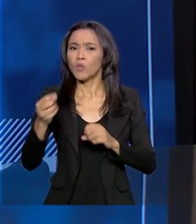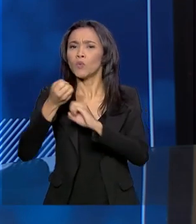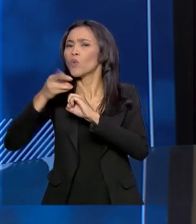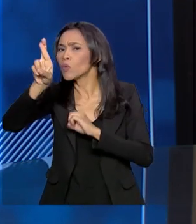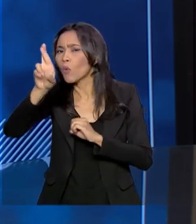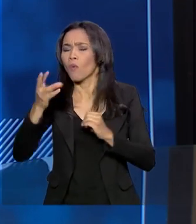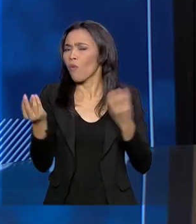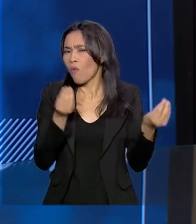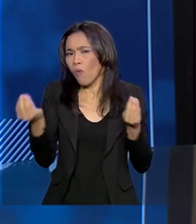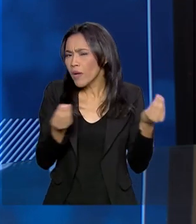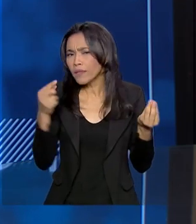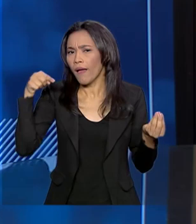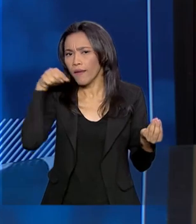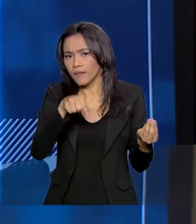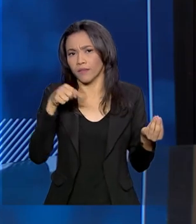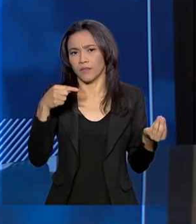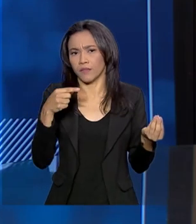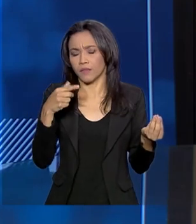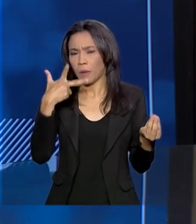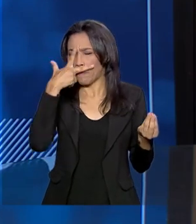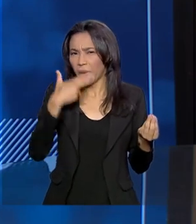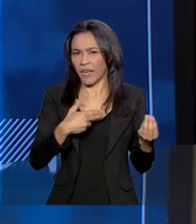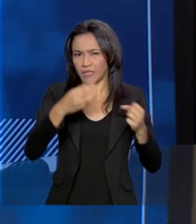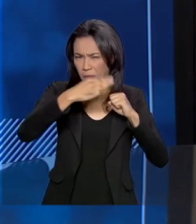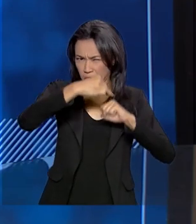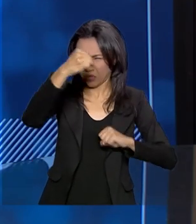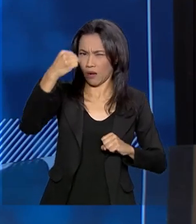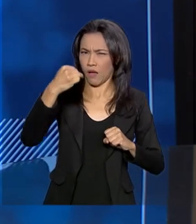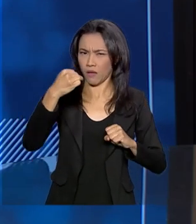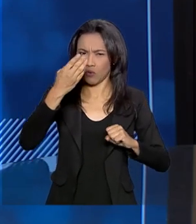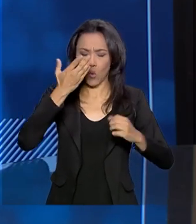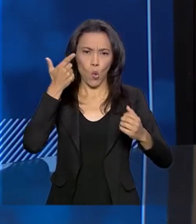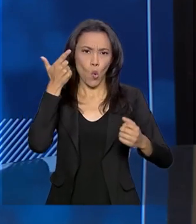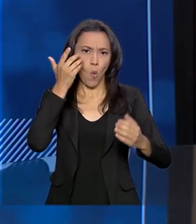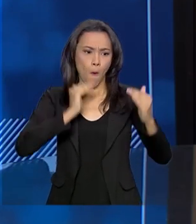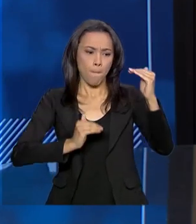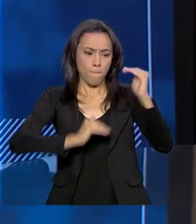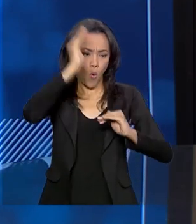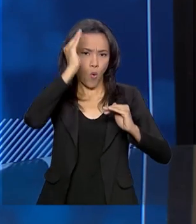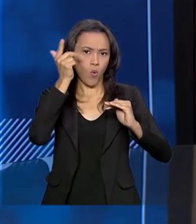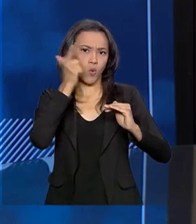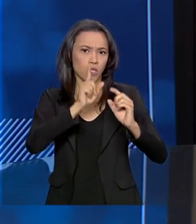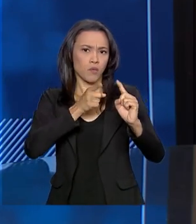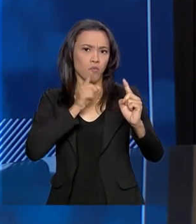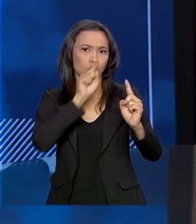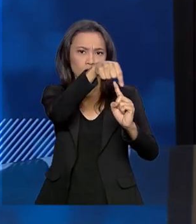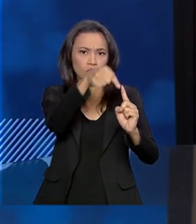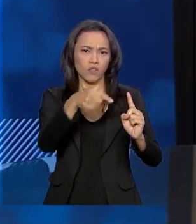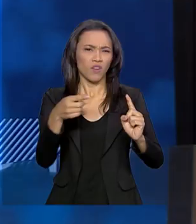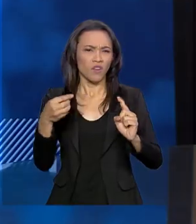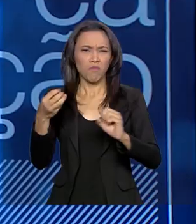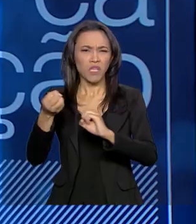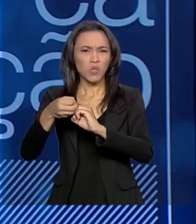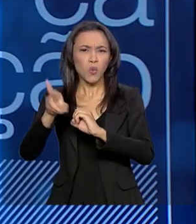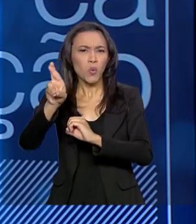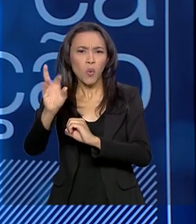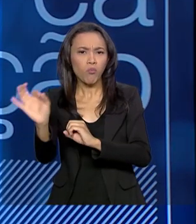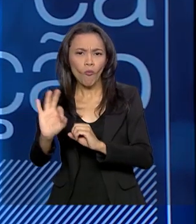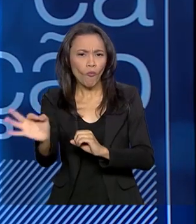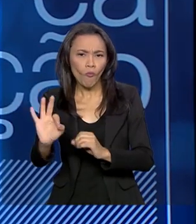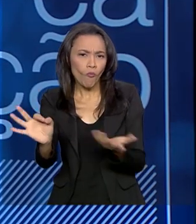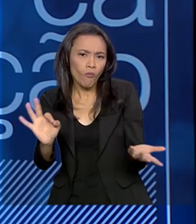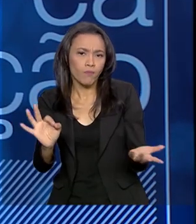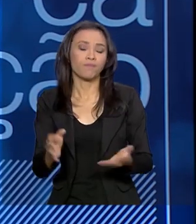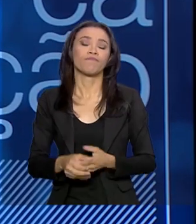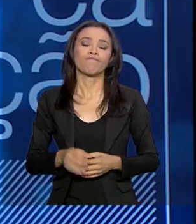Como é que está? Parece que, em termos de mestres, superamos a meta, mas doutores ainda não. Exatamente. O